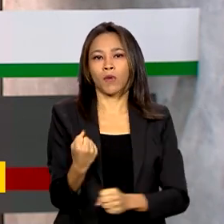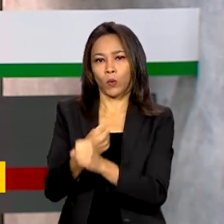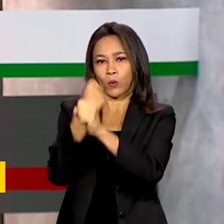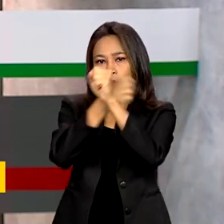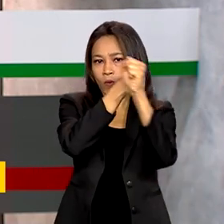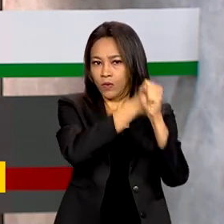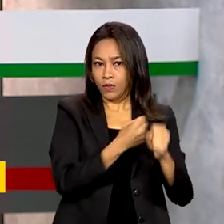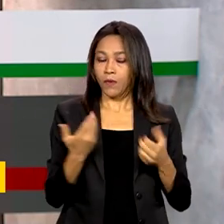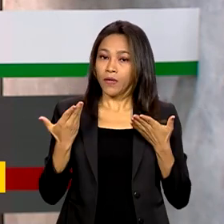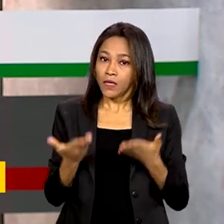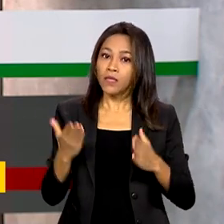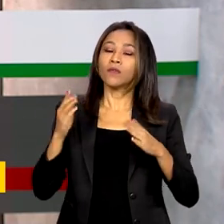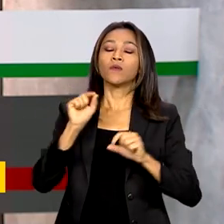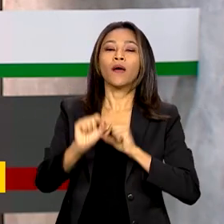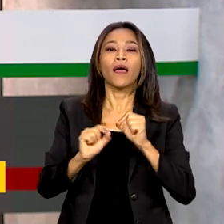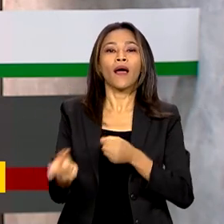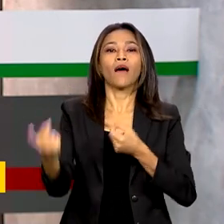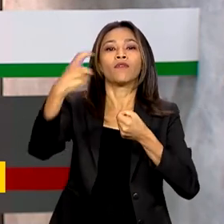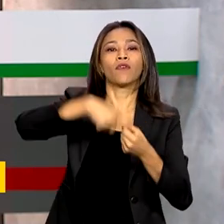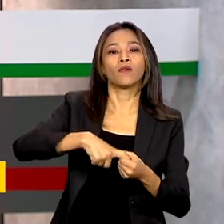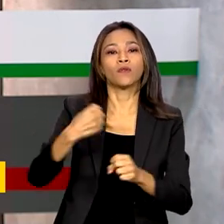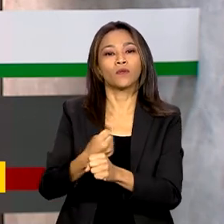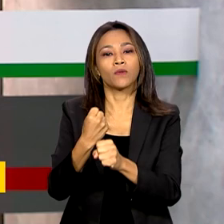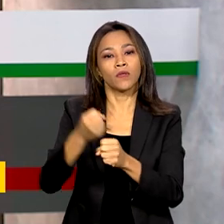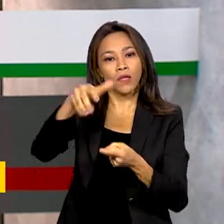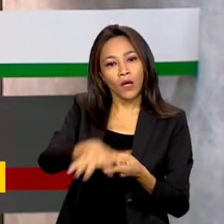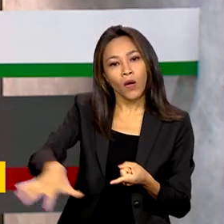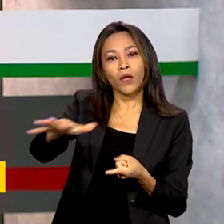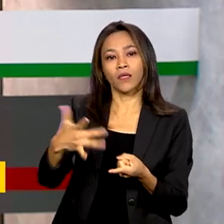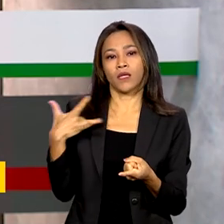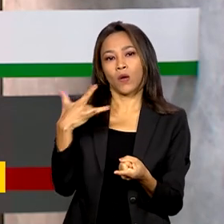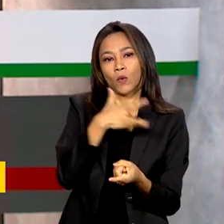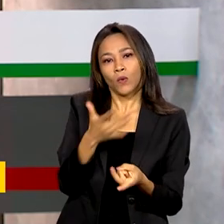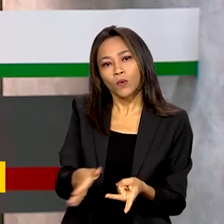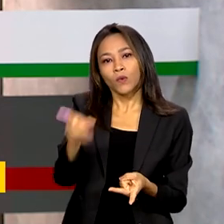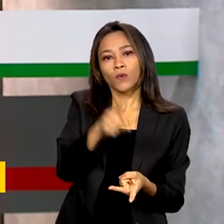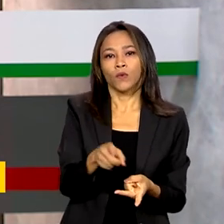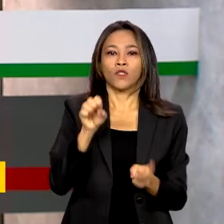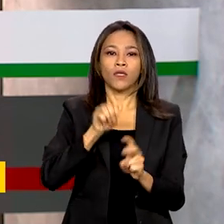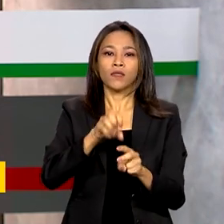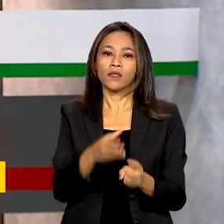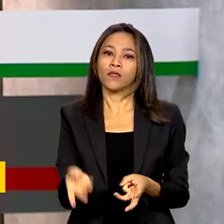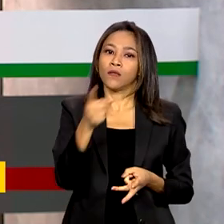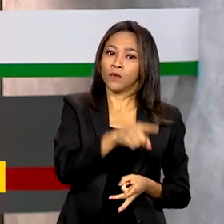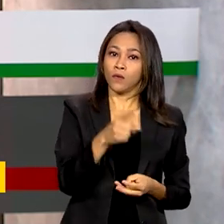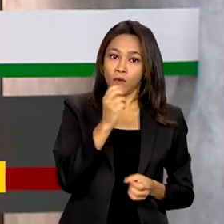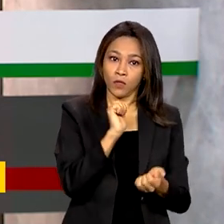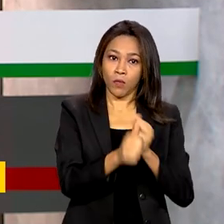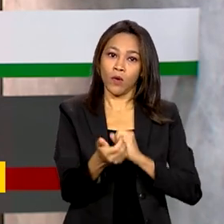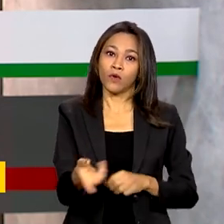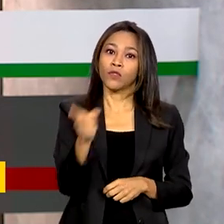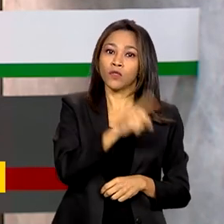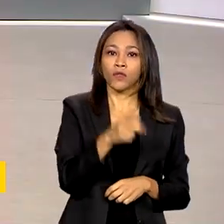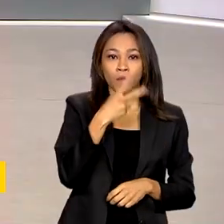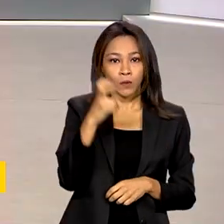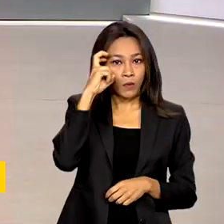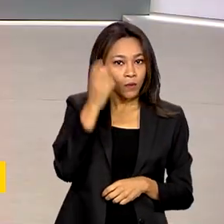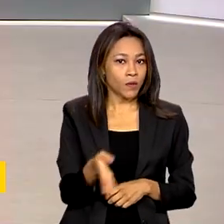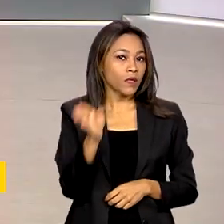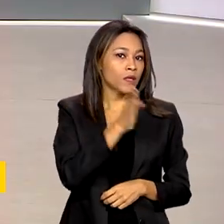prevê a retomada de empreendimentos nas áreas de saúde, educação, esporte, cultura e infraestrutura.